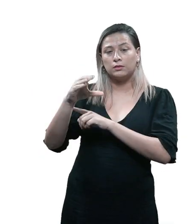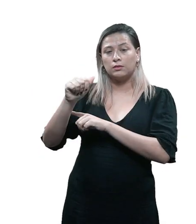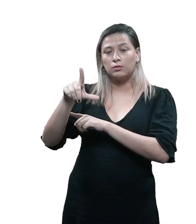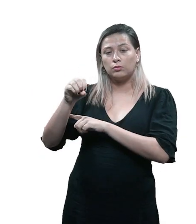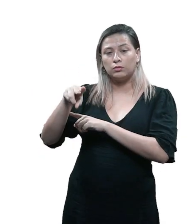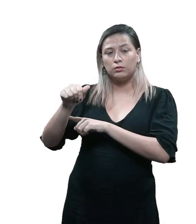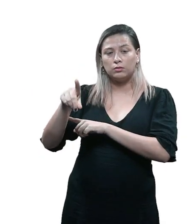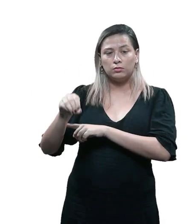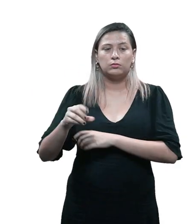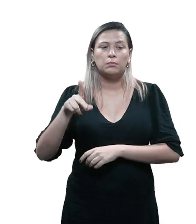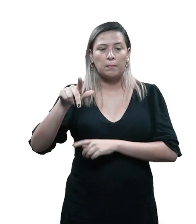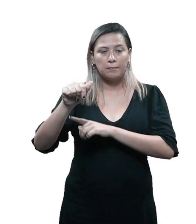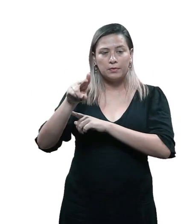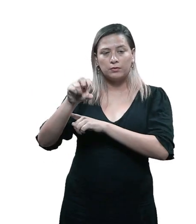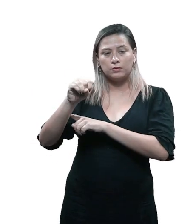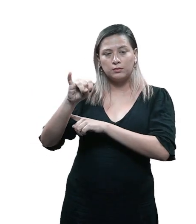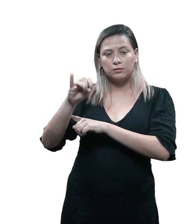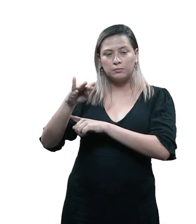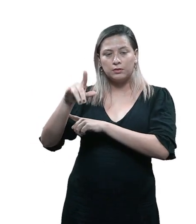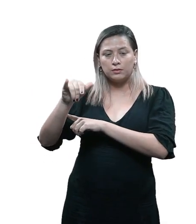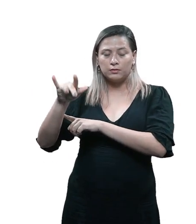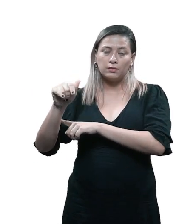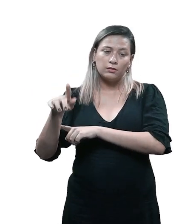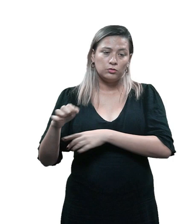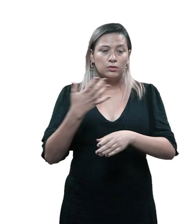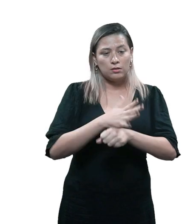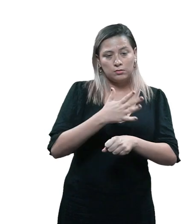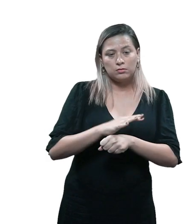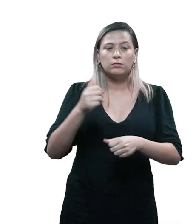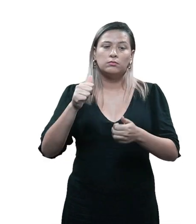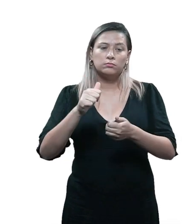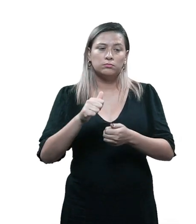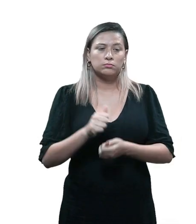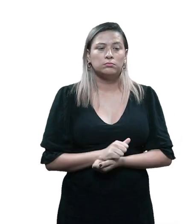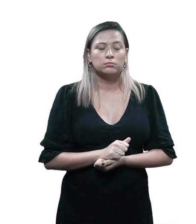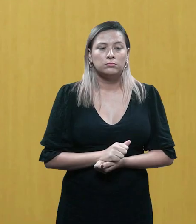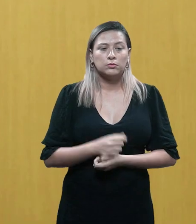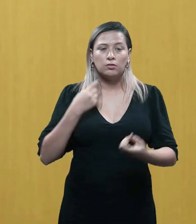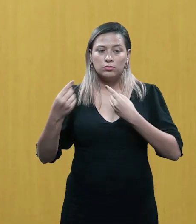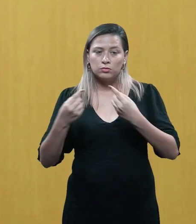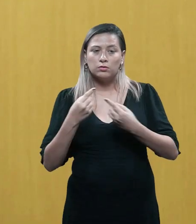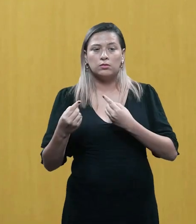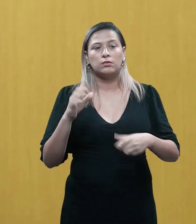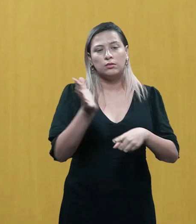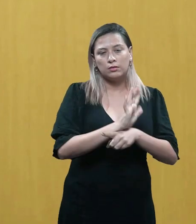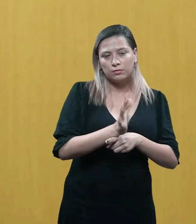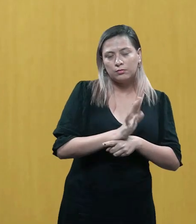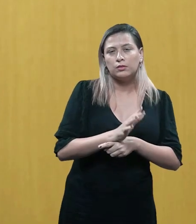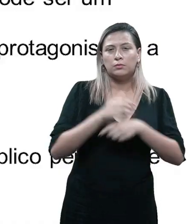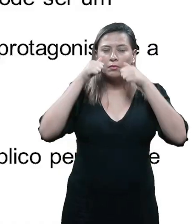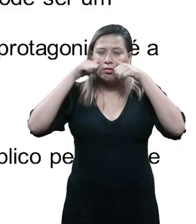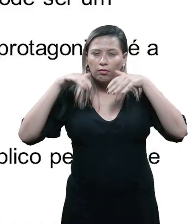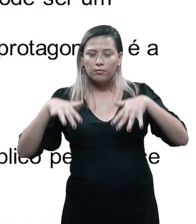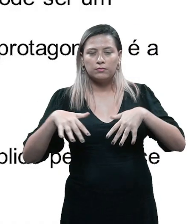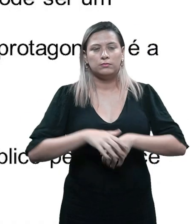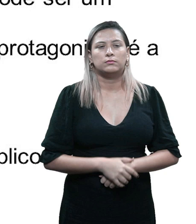plausibilidade, ação e atividade, diálogo e cenas dramáticas. Vamos falar um pouquinho sobre cada uma